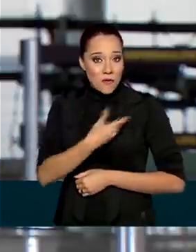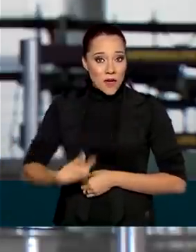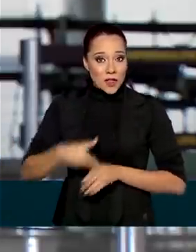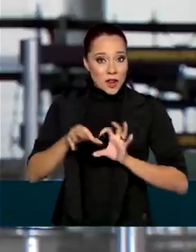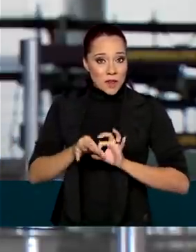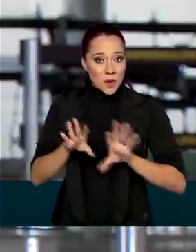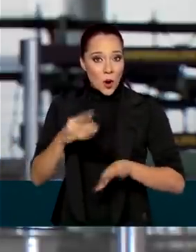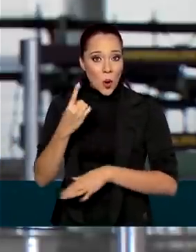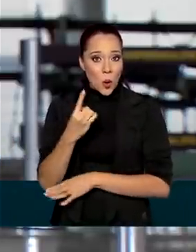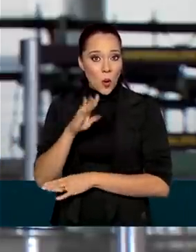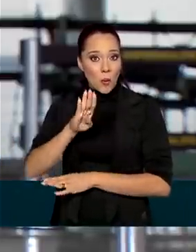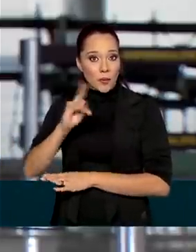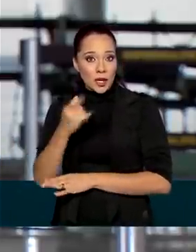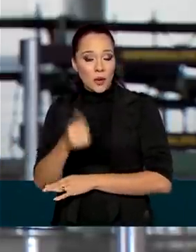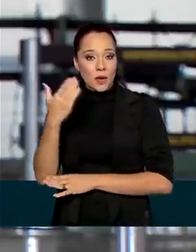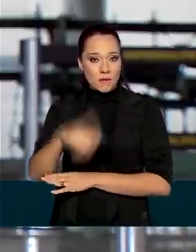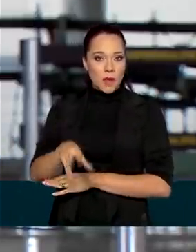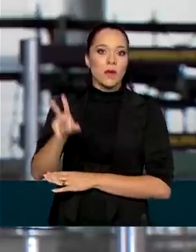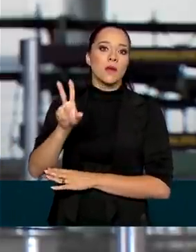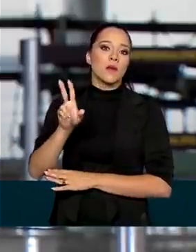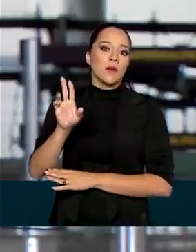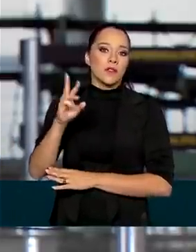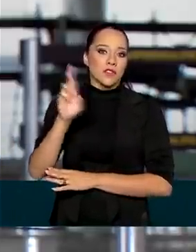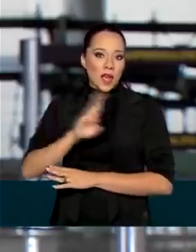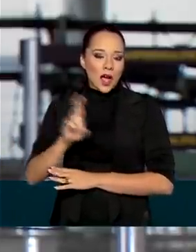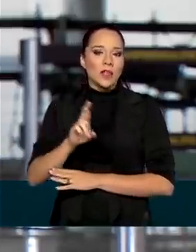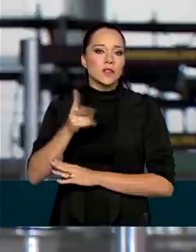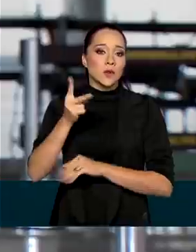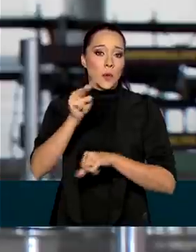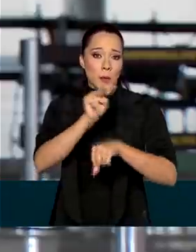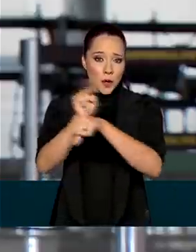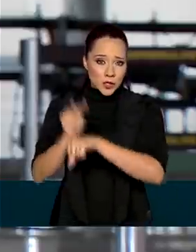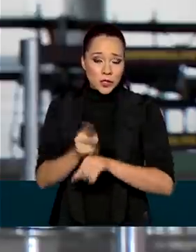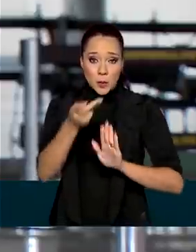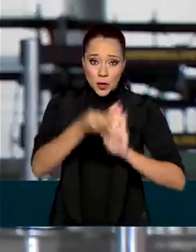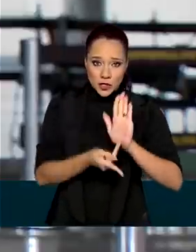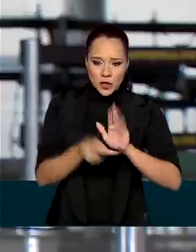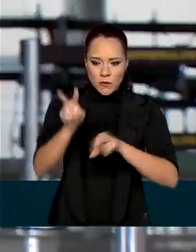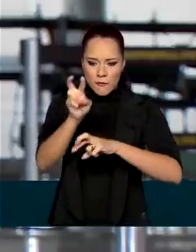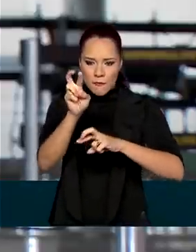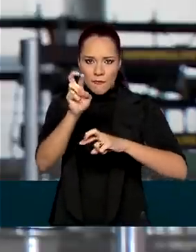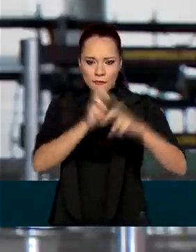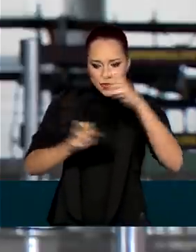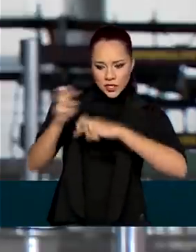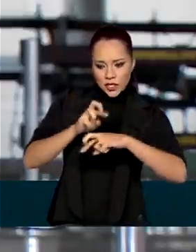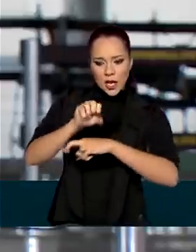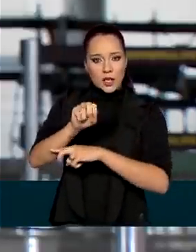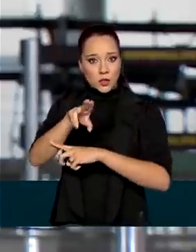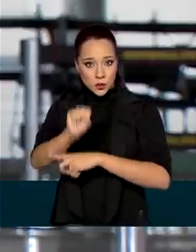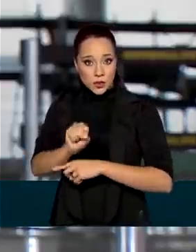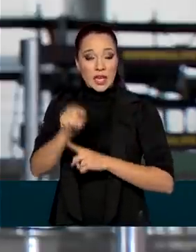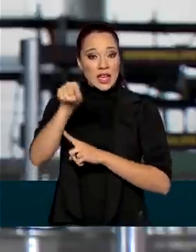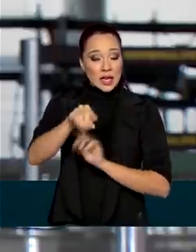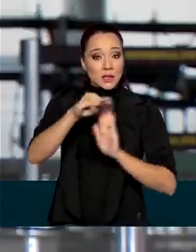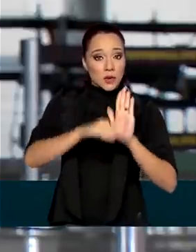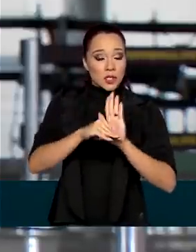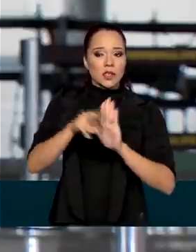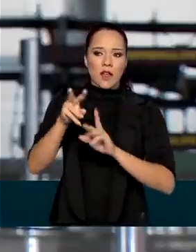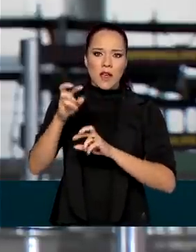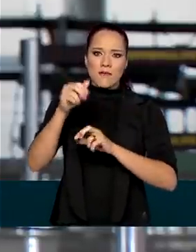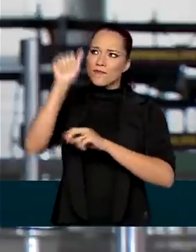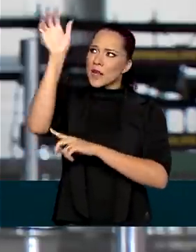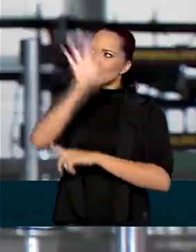bilhão e meio de reais por meio do projeto Vigiar SUS. Esse projeto é, na verdade, uma rede nacional de